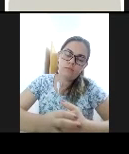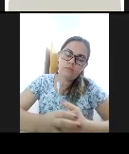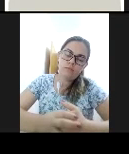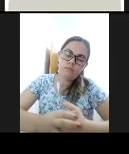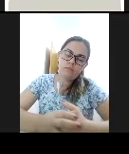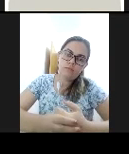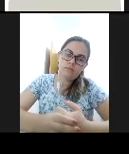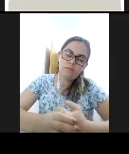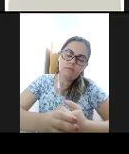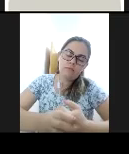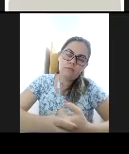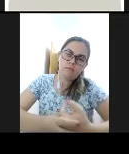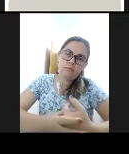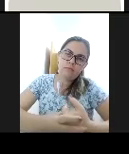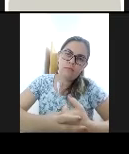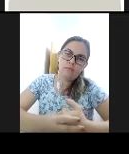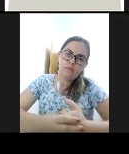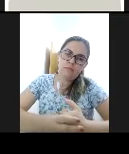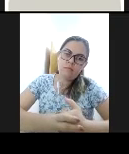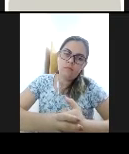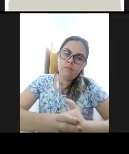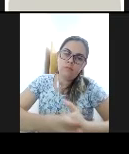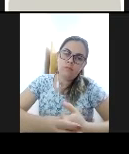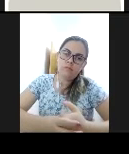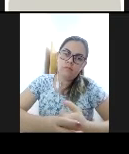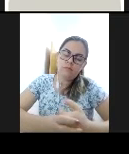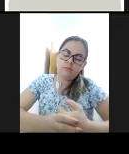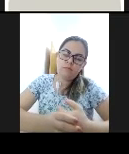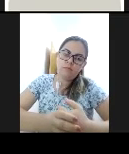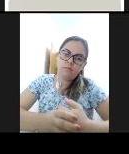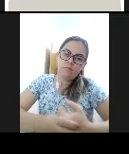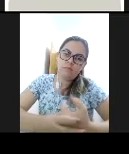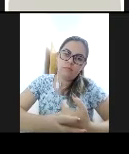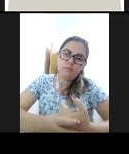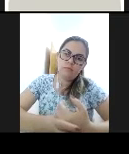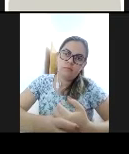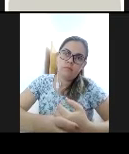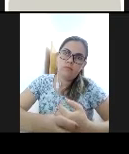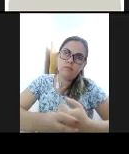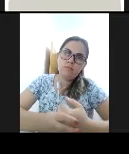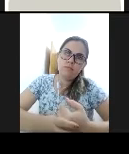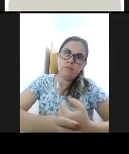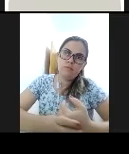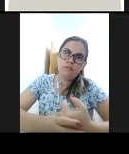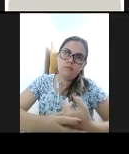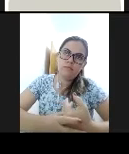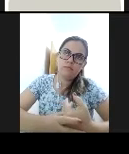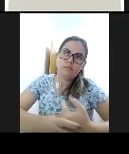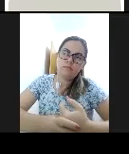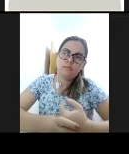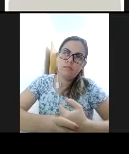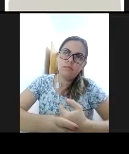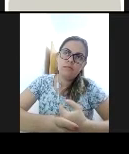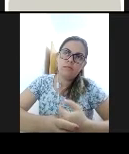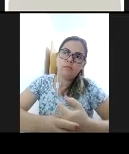aprimoramento do conhecimento. A segunda questão que nós temos que ver aí, o segundo desafio, é exatamente